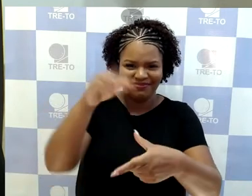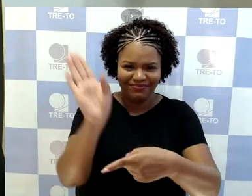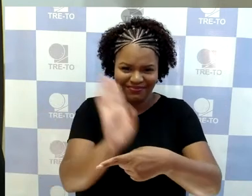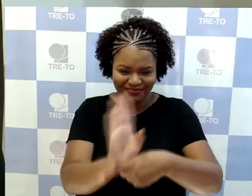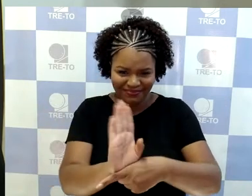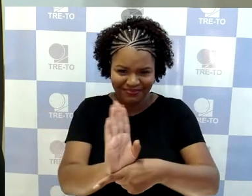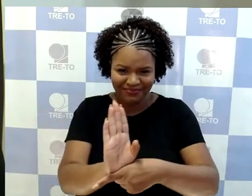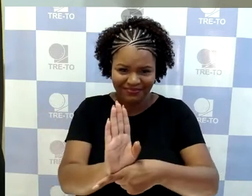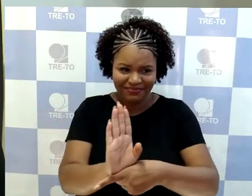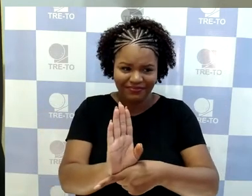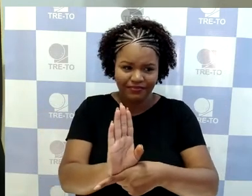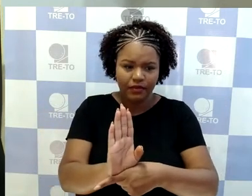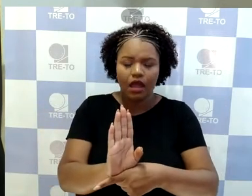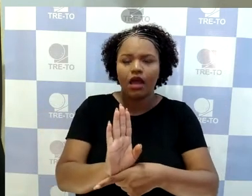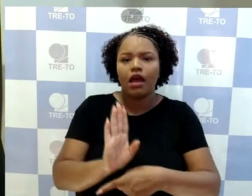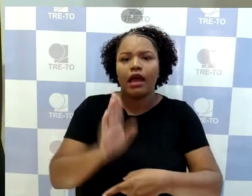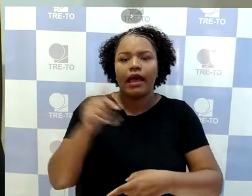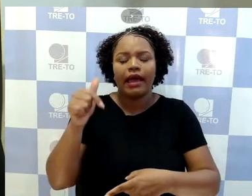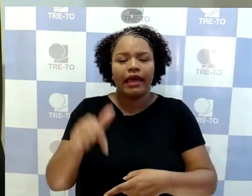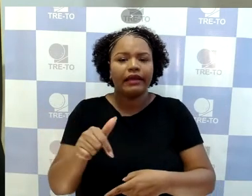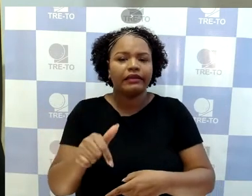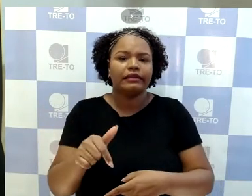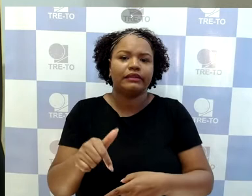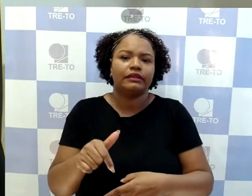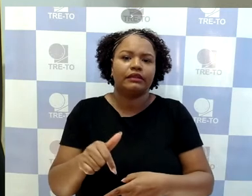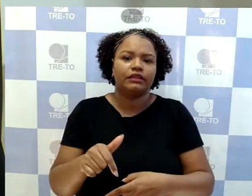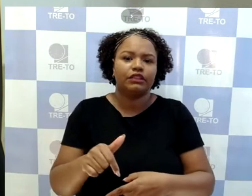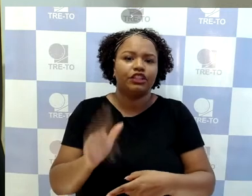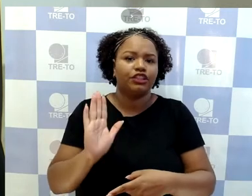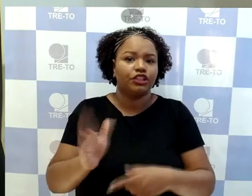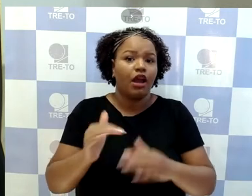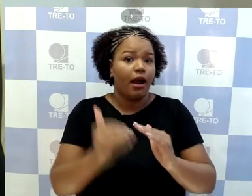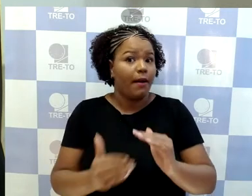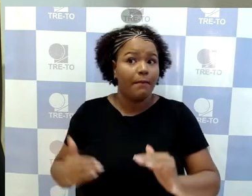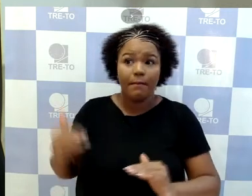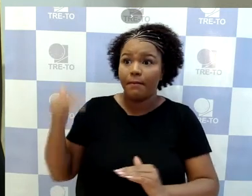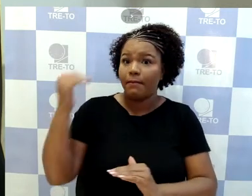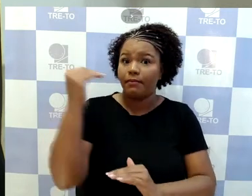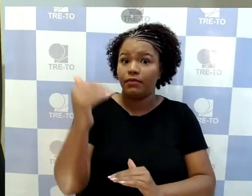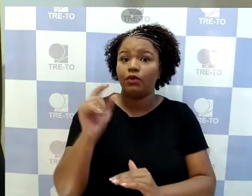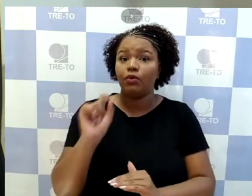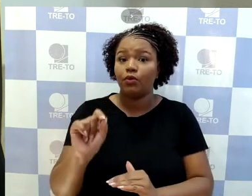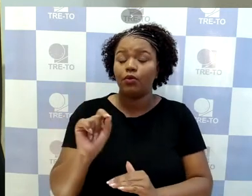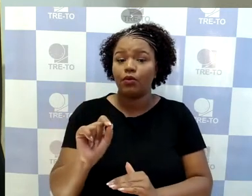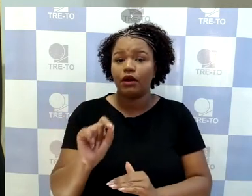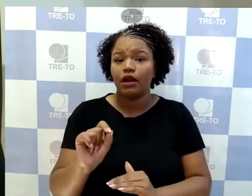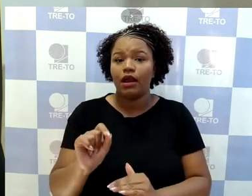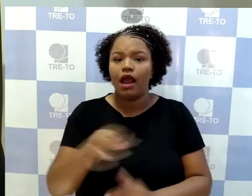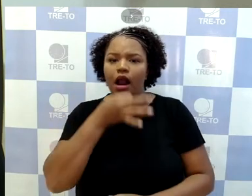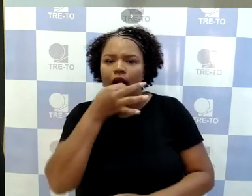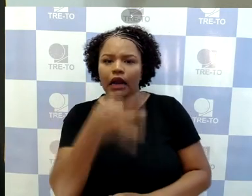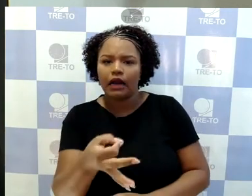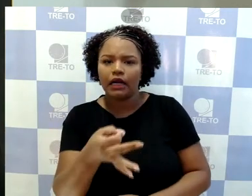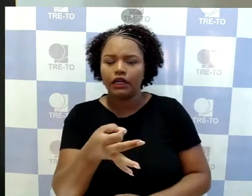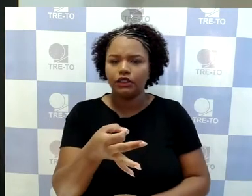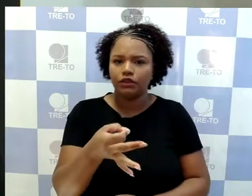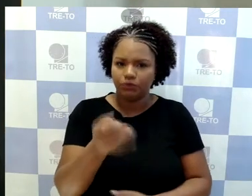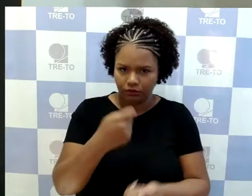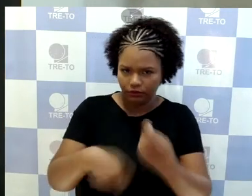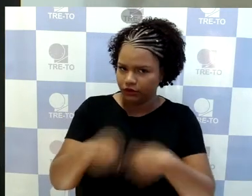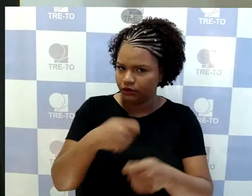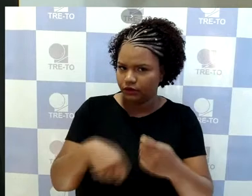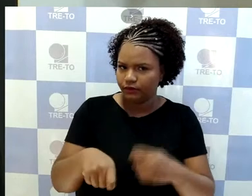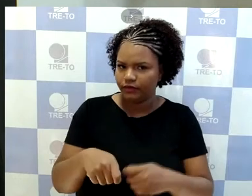elas ultrapassaram a mera crítica político-administrativa, porque dá a entender não apenas de que